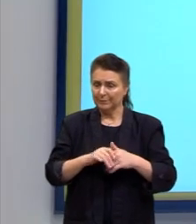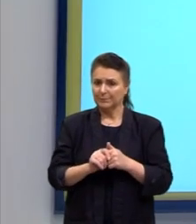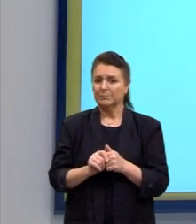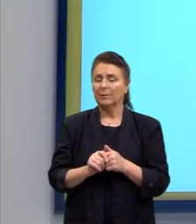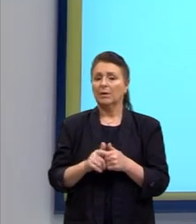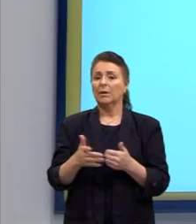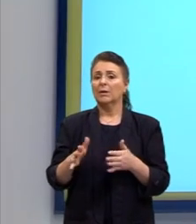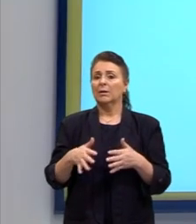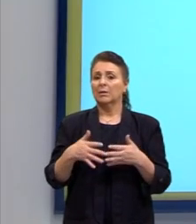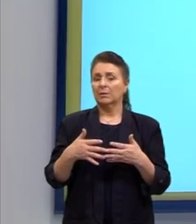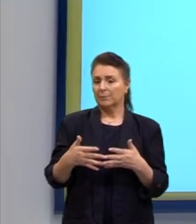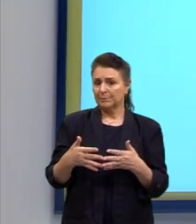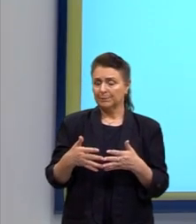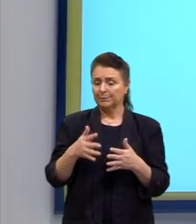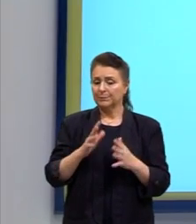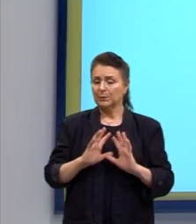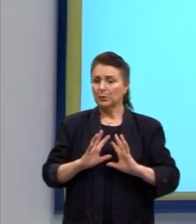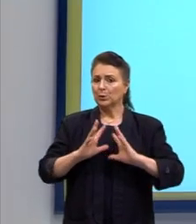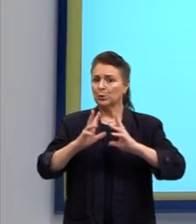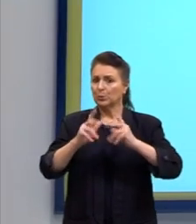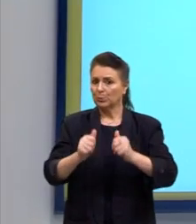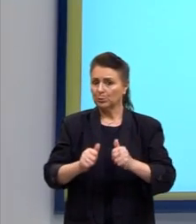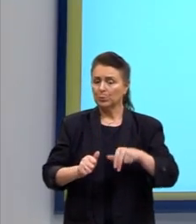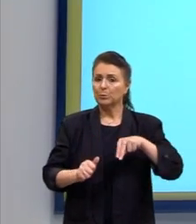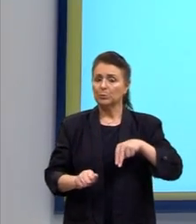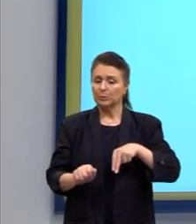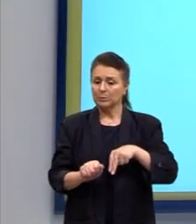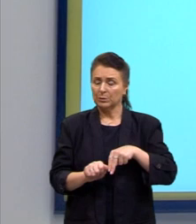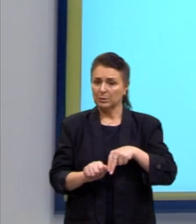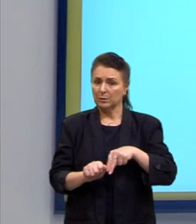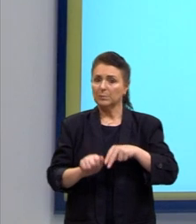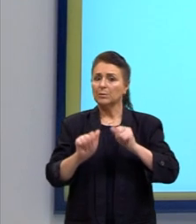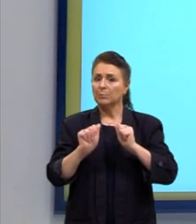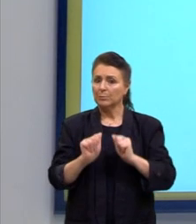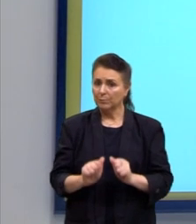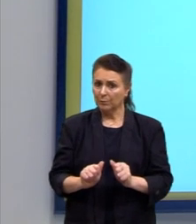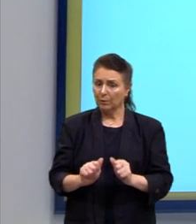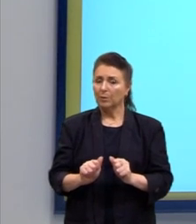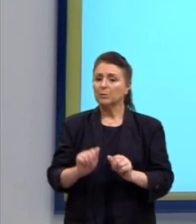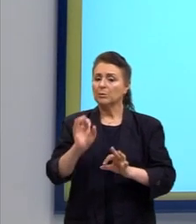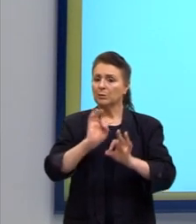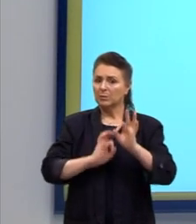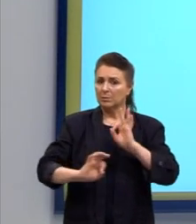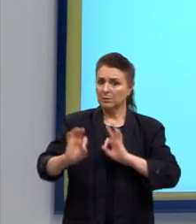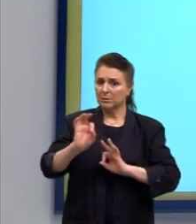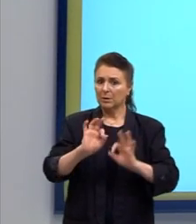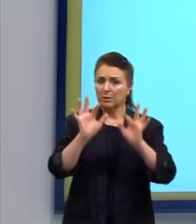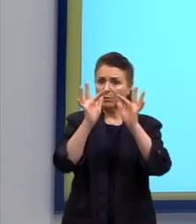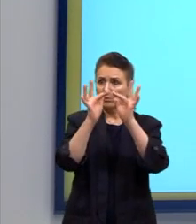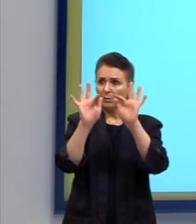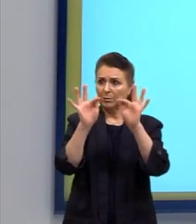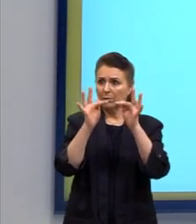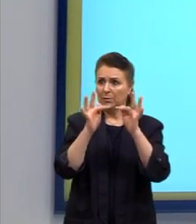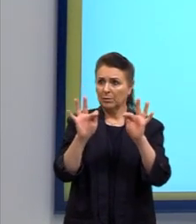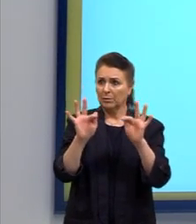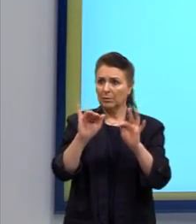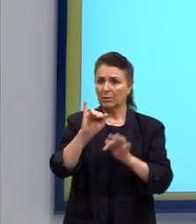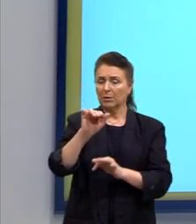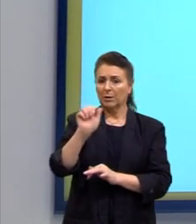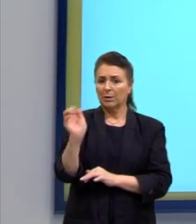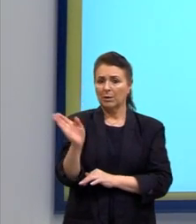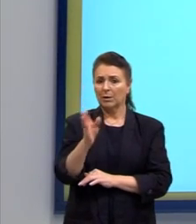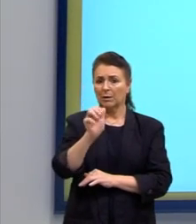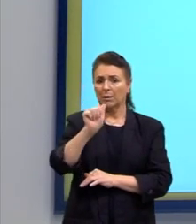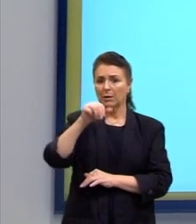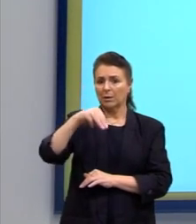considerar, então, todos os anagramas que poderão ser formados com a frase I am Potter.